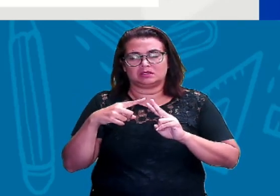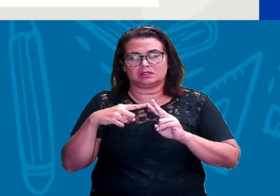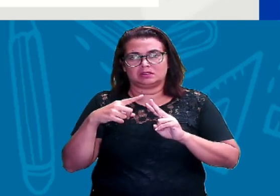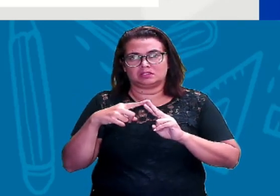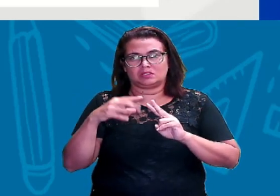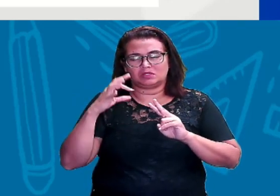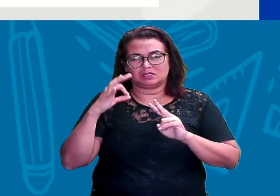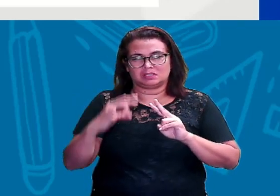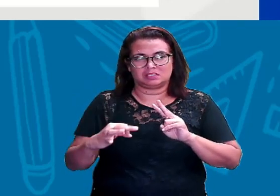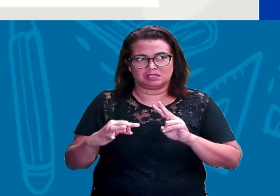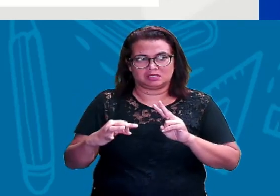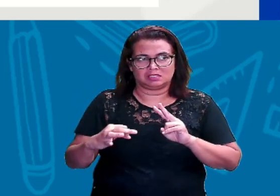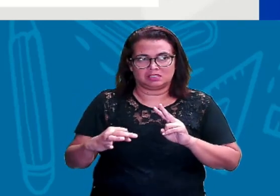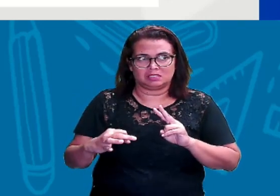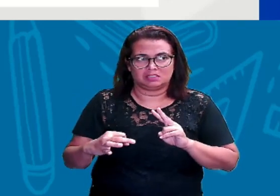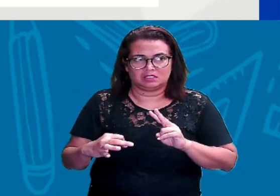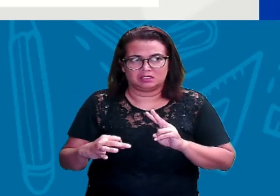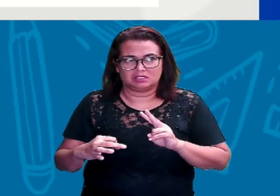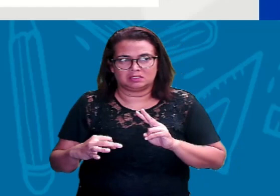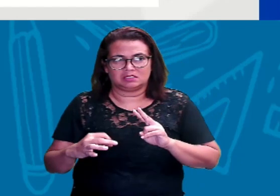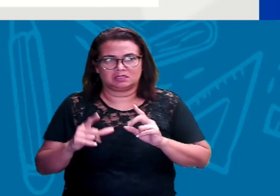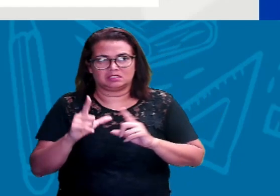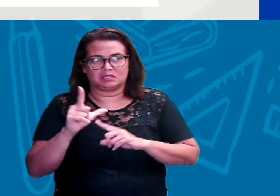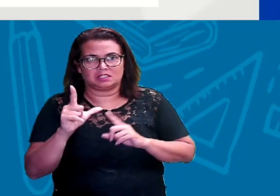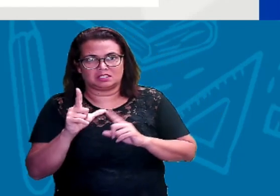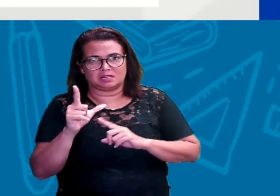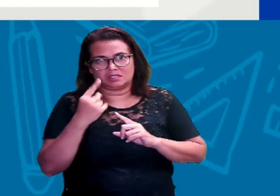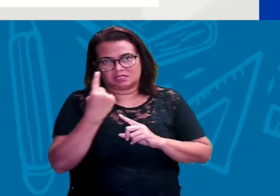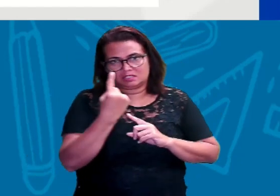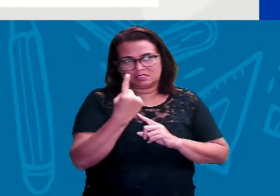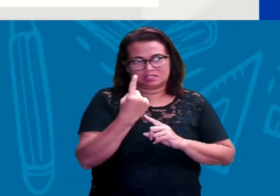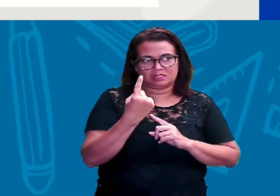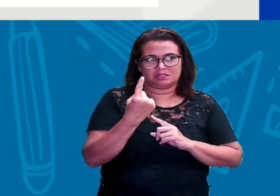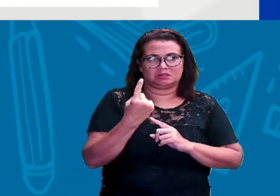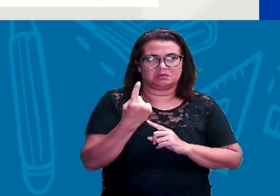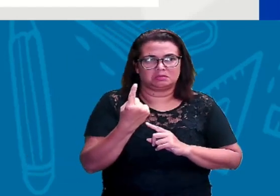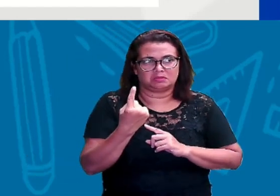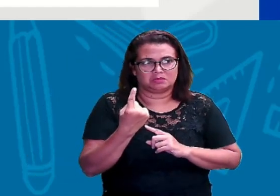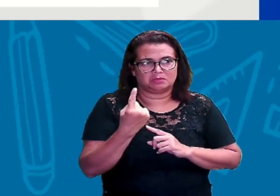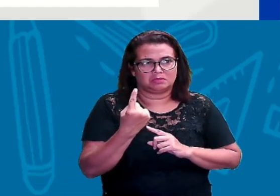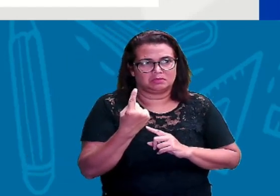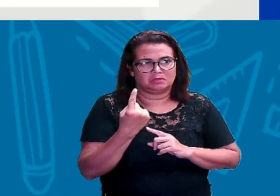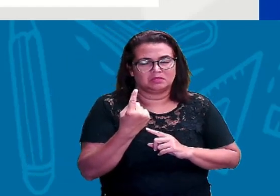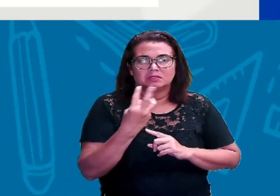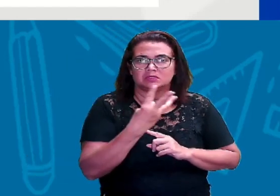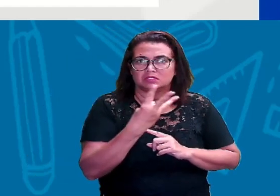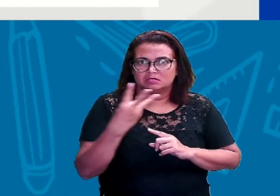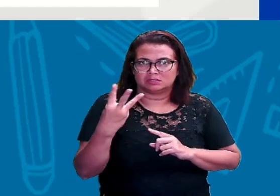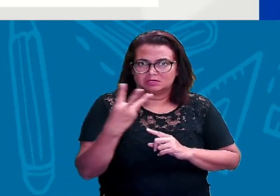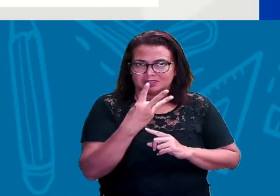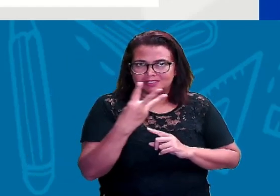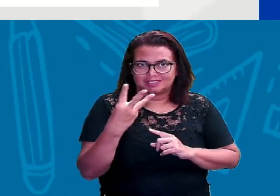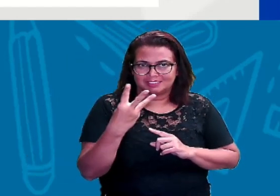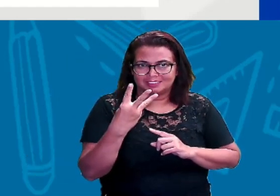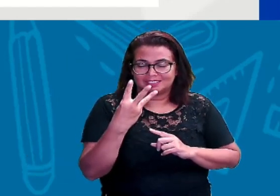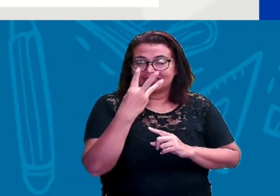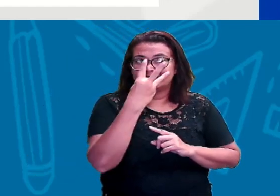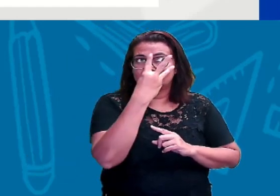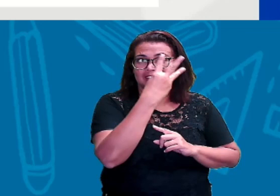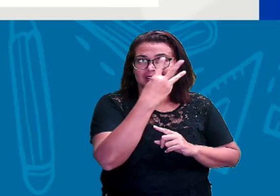que formam uma letra só. Então, por isso que a gente tem aí só 33. São 34